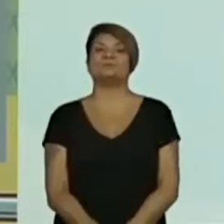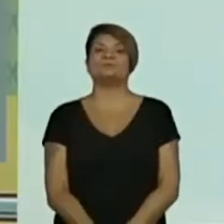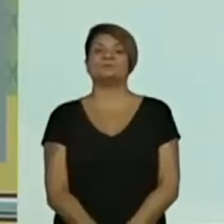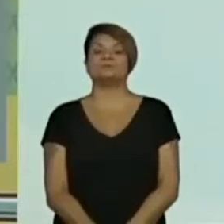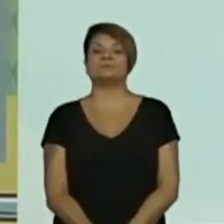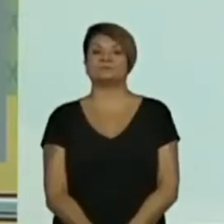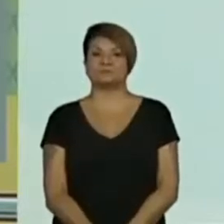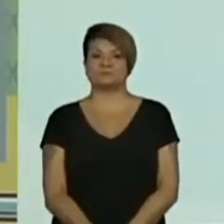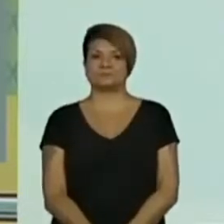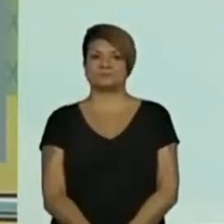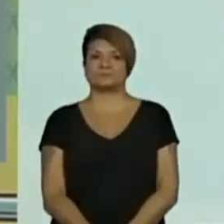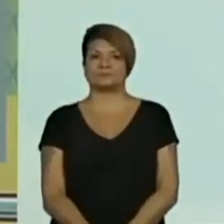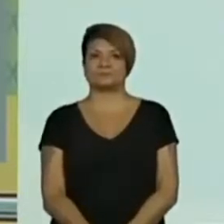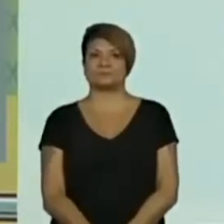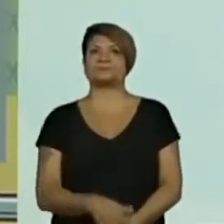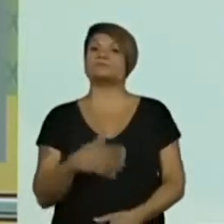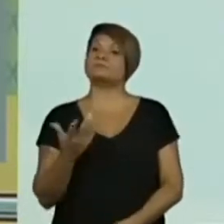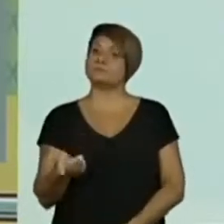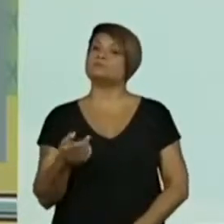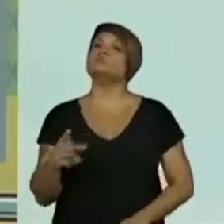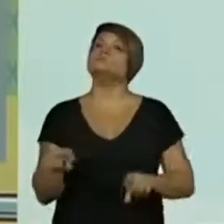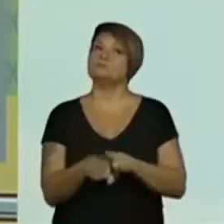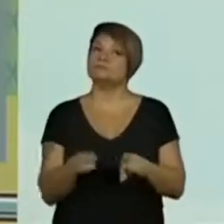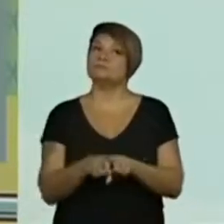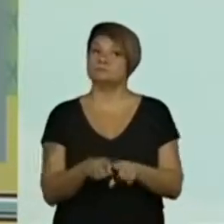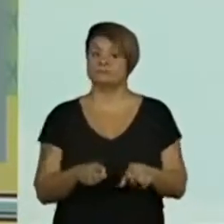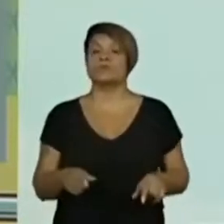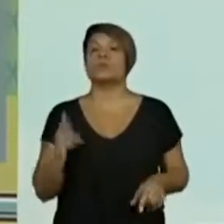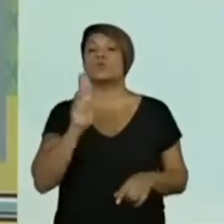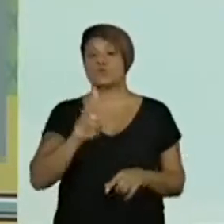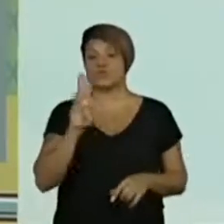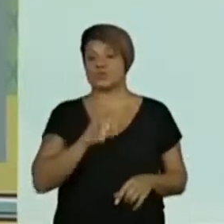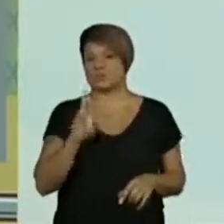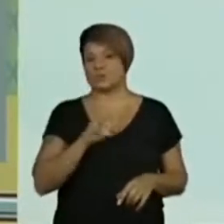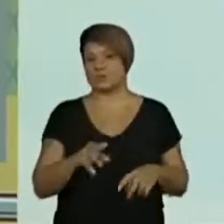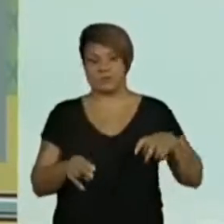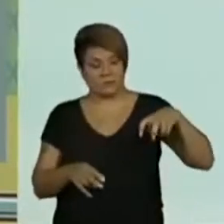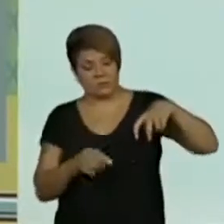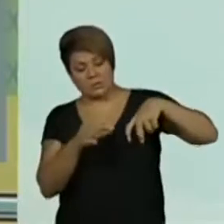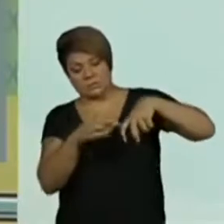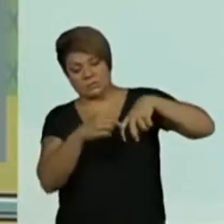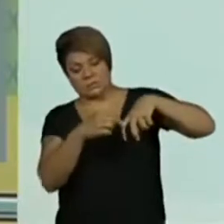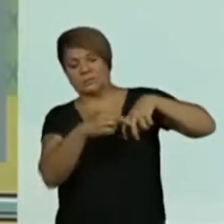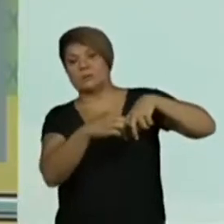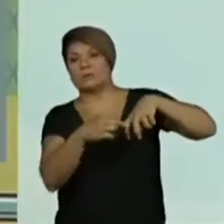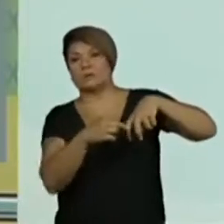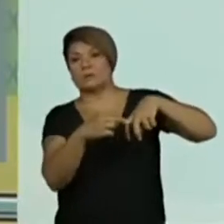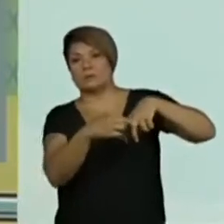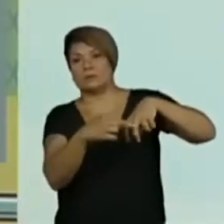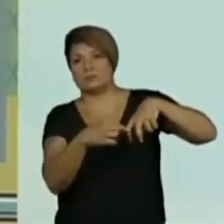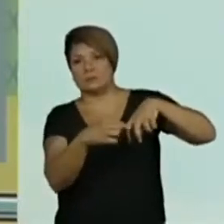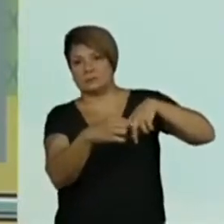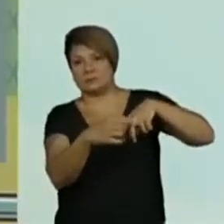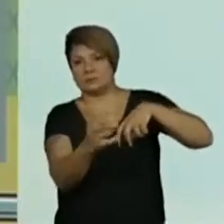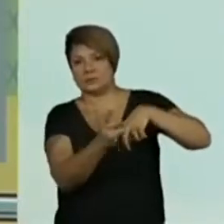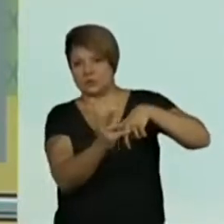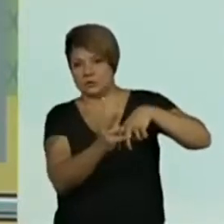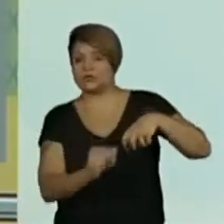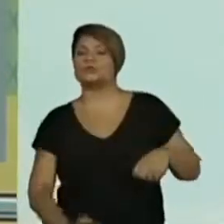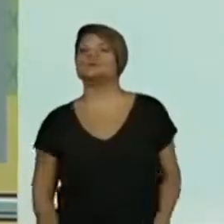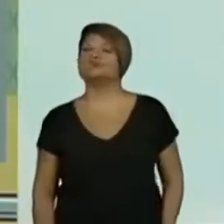Perfeito. Sim. E a gente tem ele usando as joelheiras, Protegendo os joelhos.